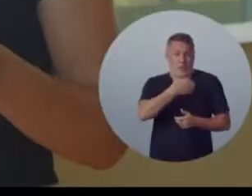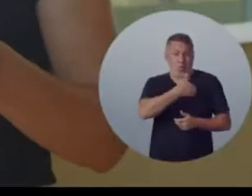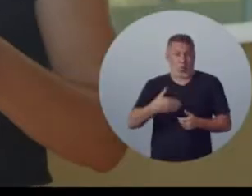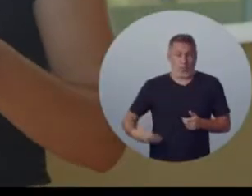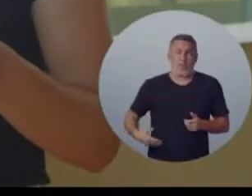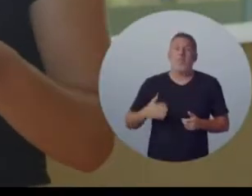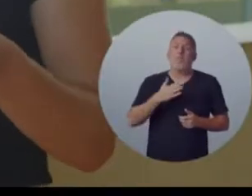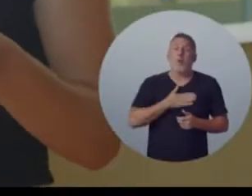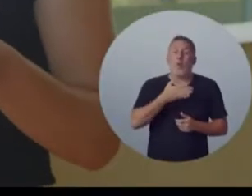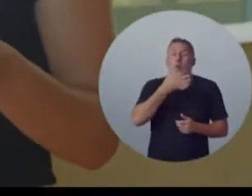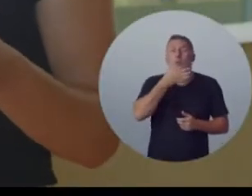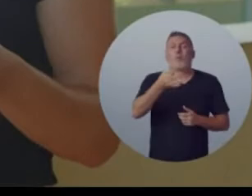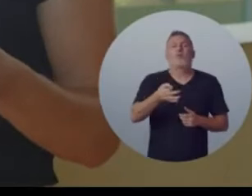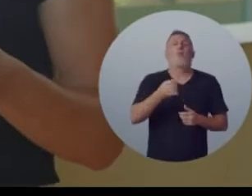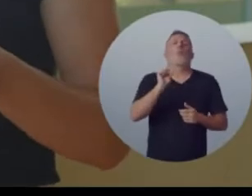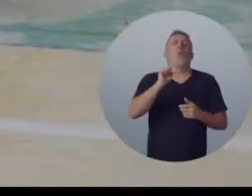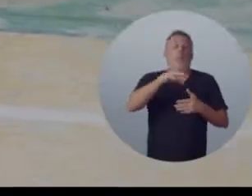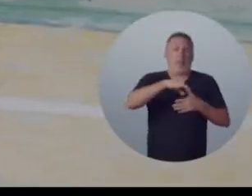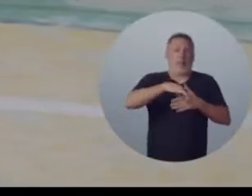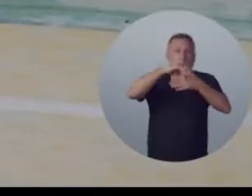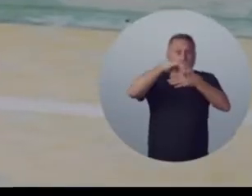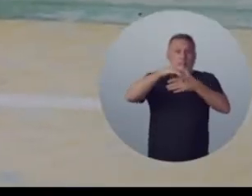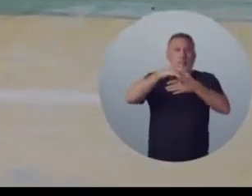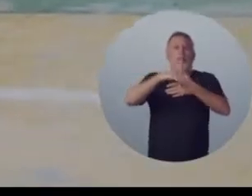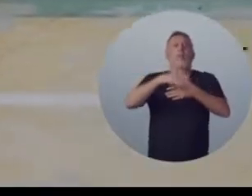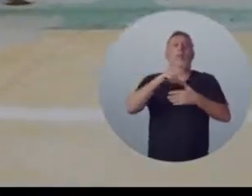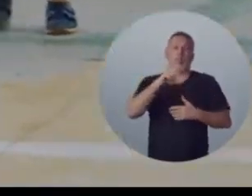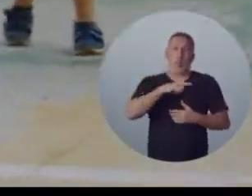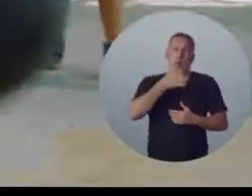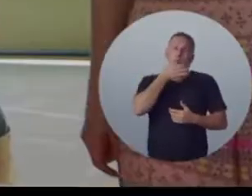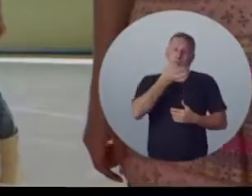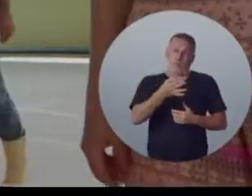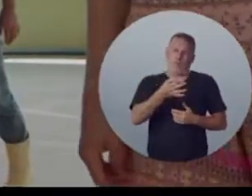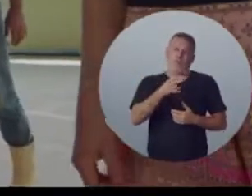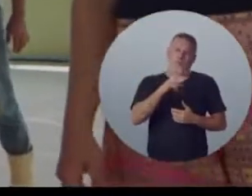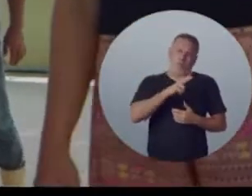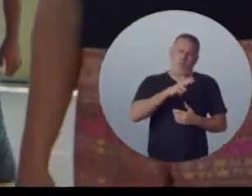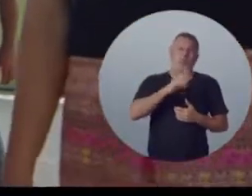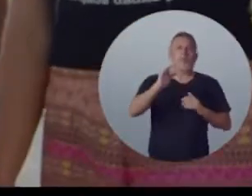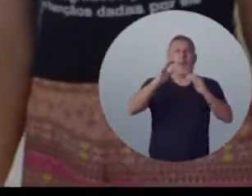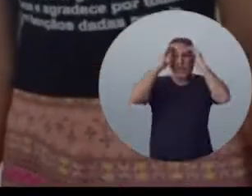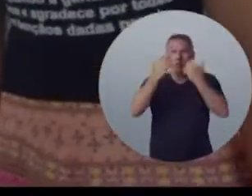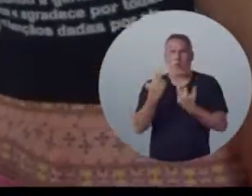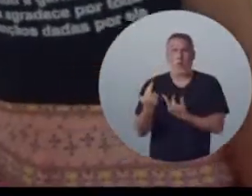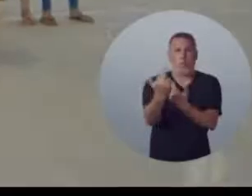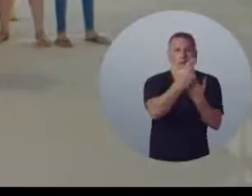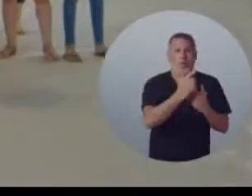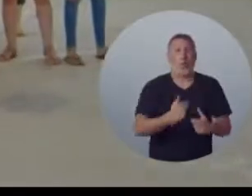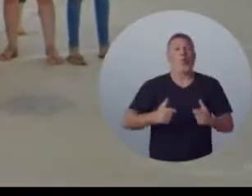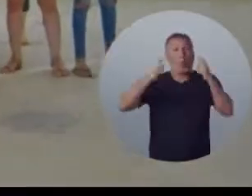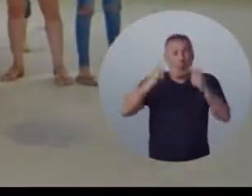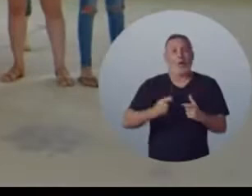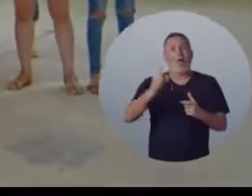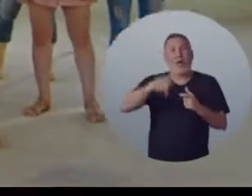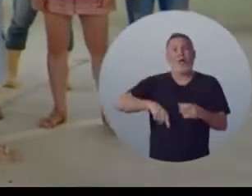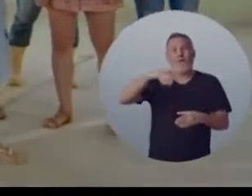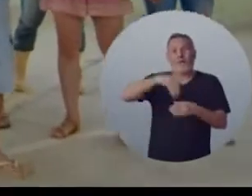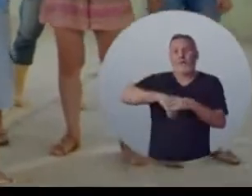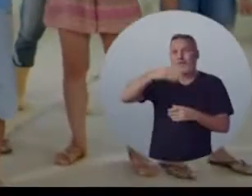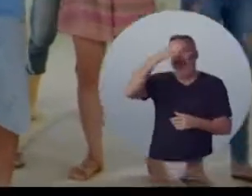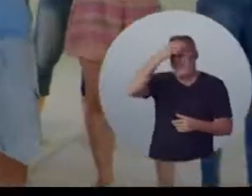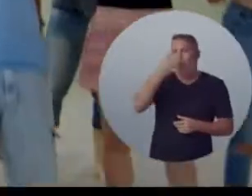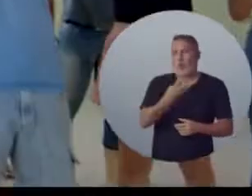Um jeito de governar, para mim, ao meu ver, eu lidero porque eu tenho a minha opinião, mas eu respeito a do próximo. Casa